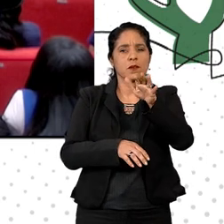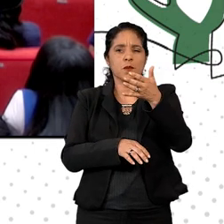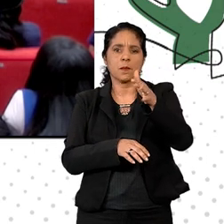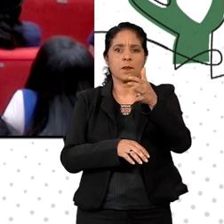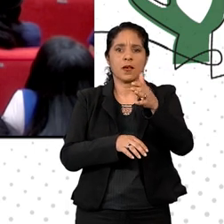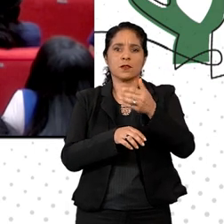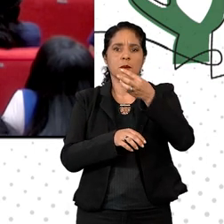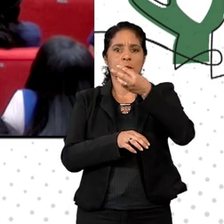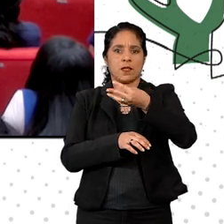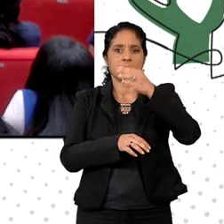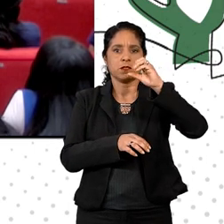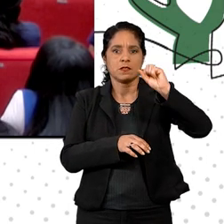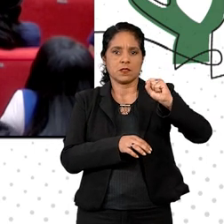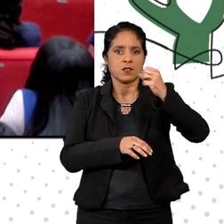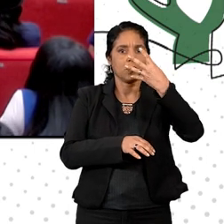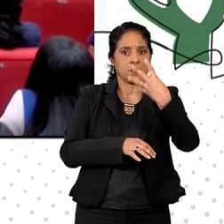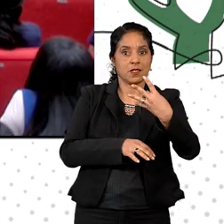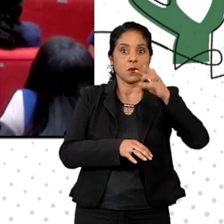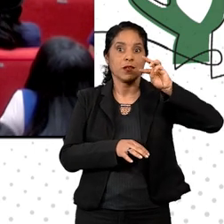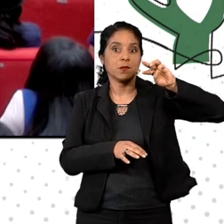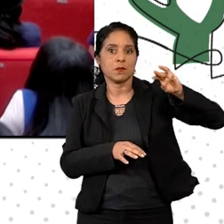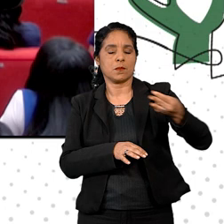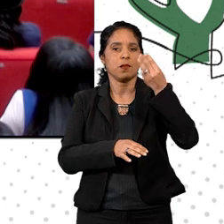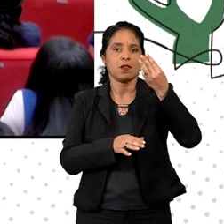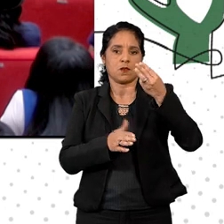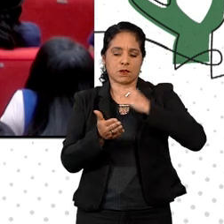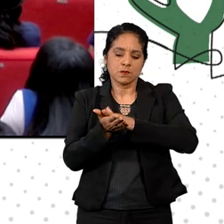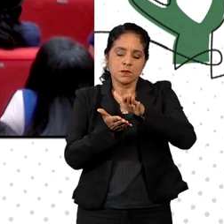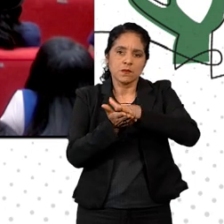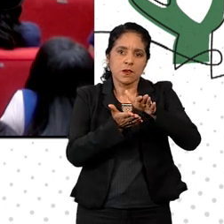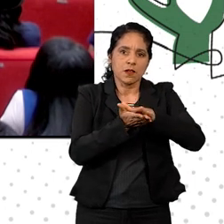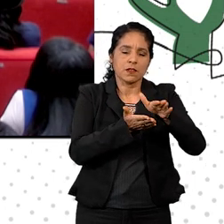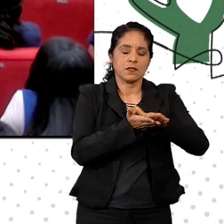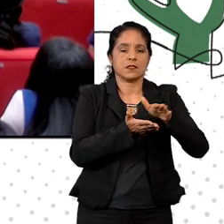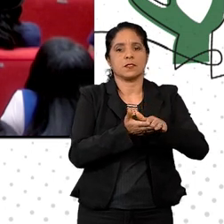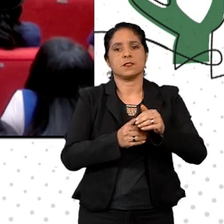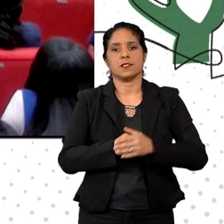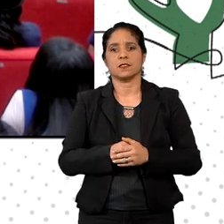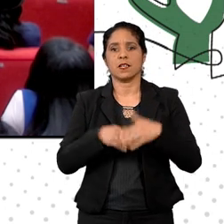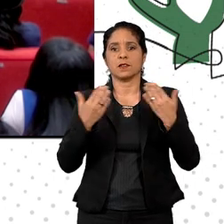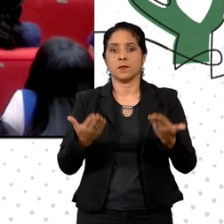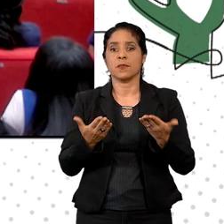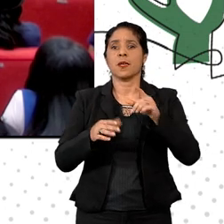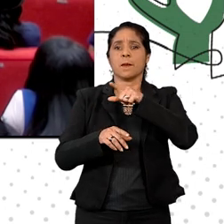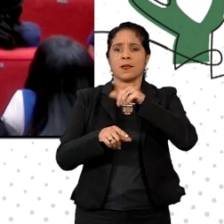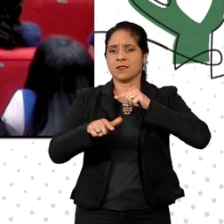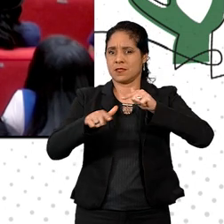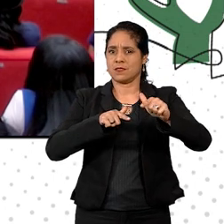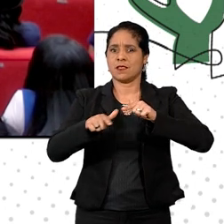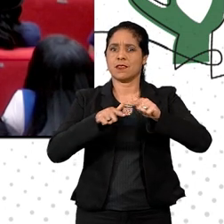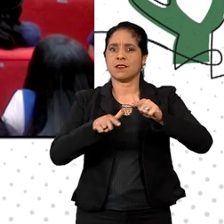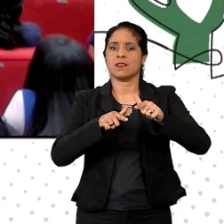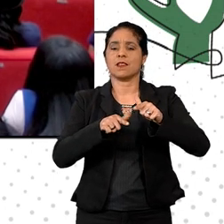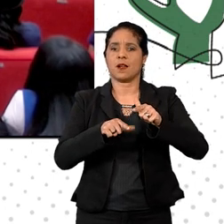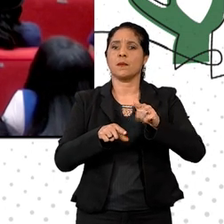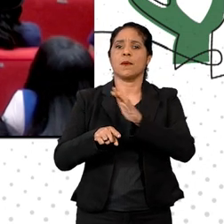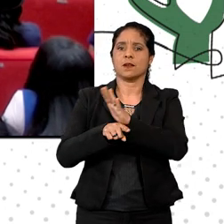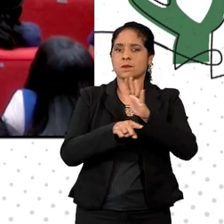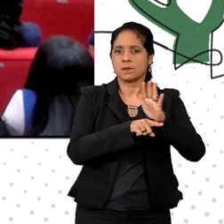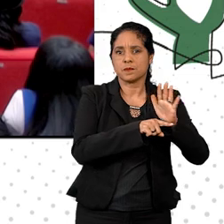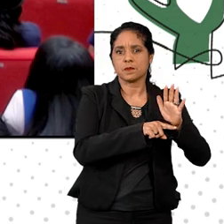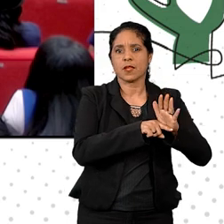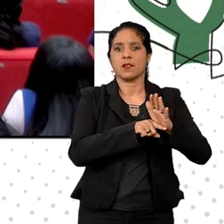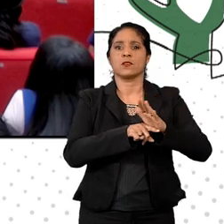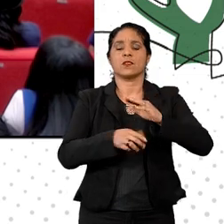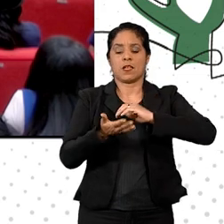384 milhões de páginas digitalizadas. Graças a esse trabalho, conduzido sob a gestão da